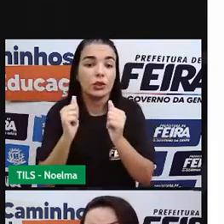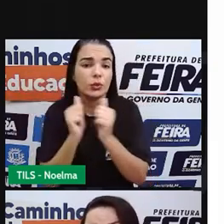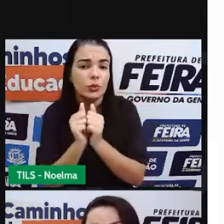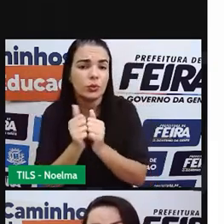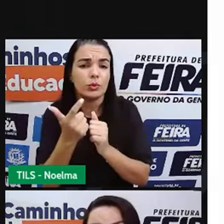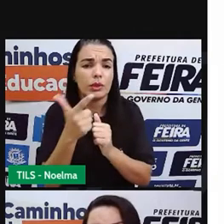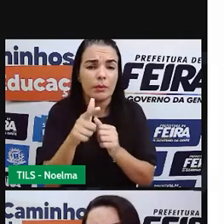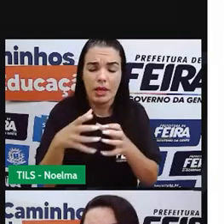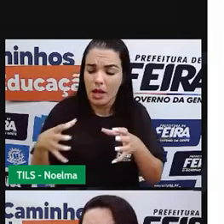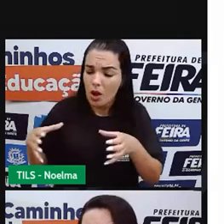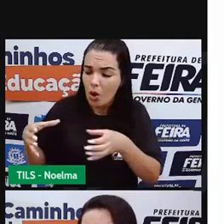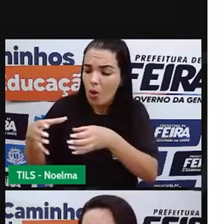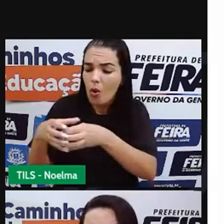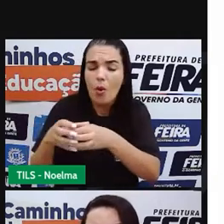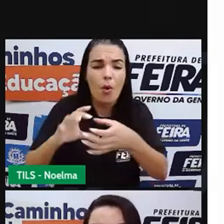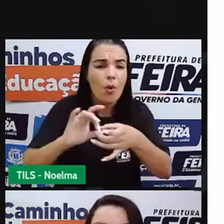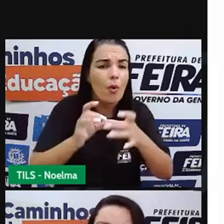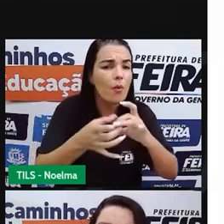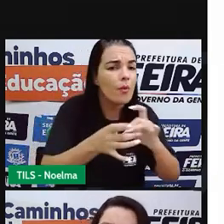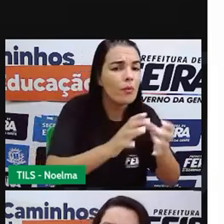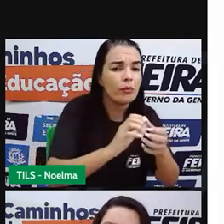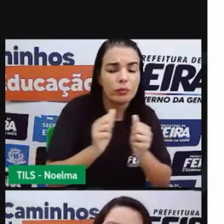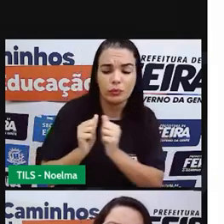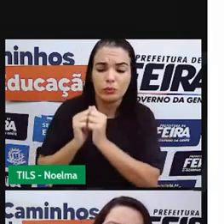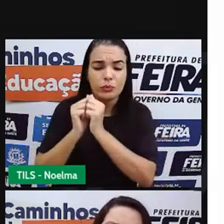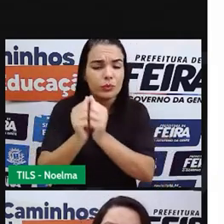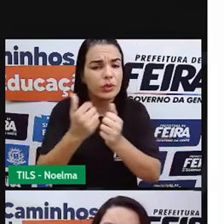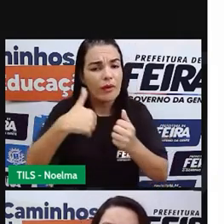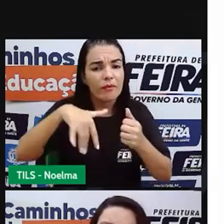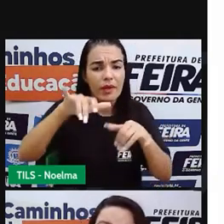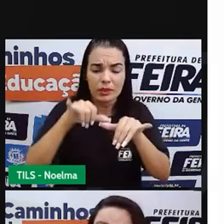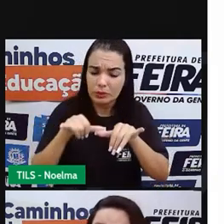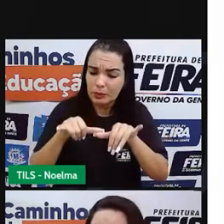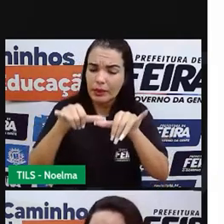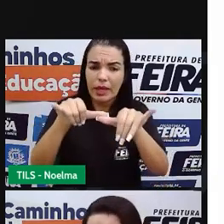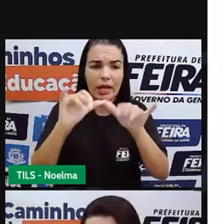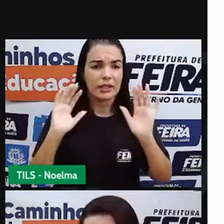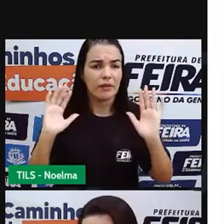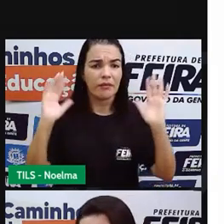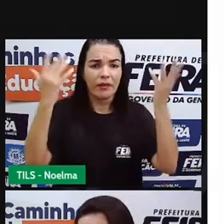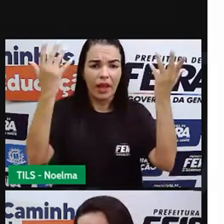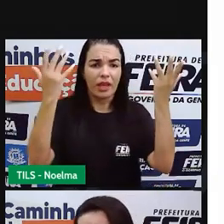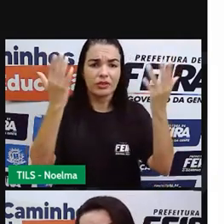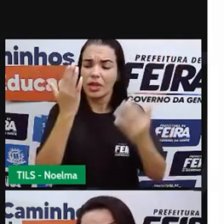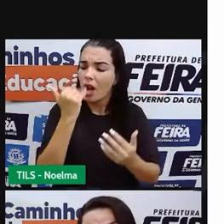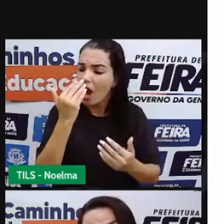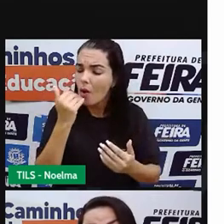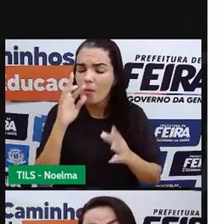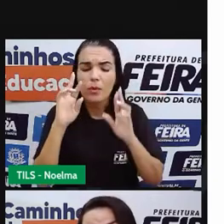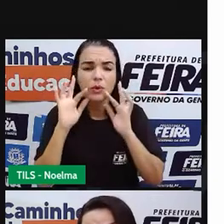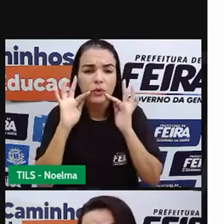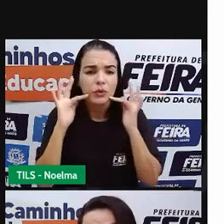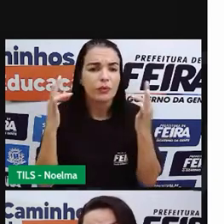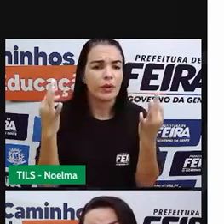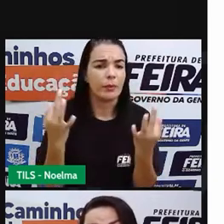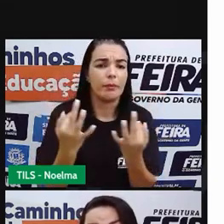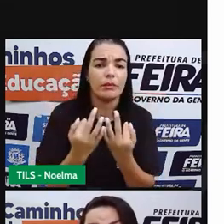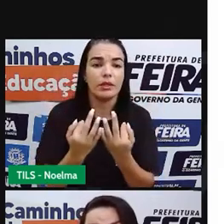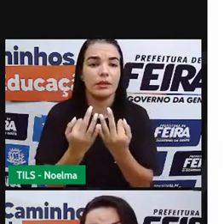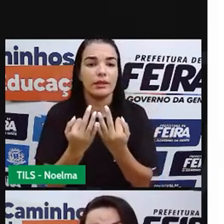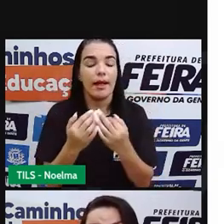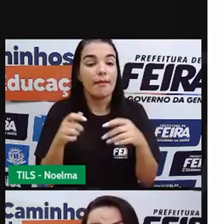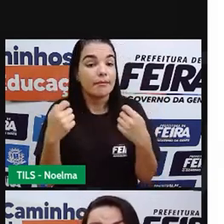Entrar em supermercados, fazer compras, ir a festas, participar dos almoços aí com a família.